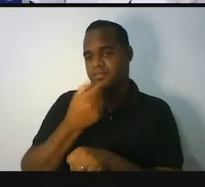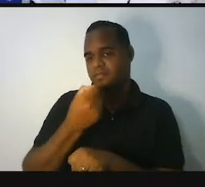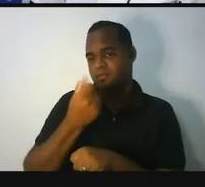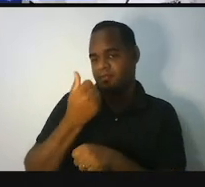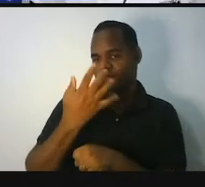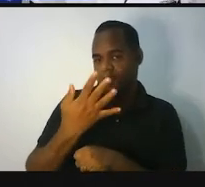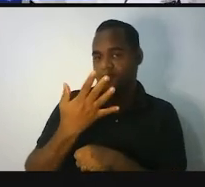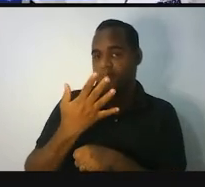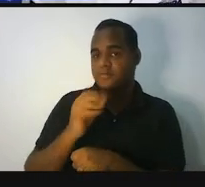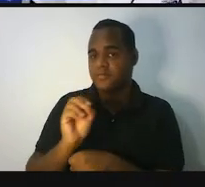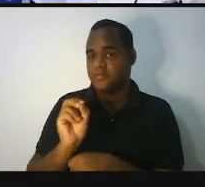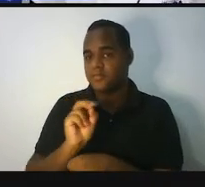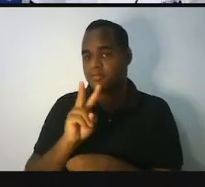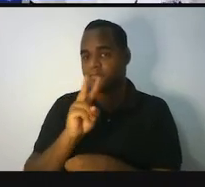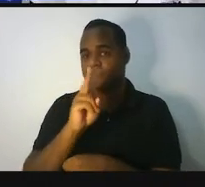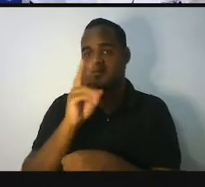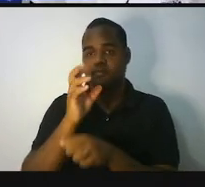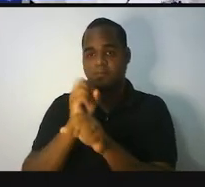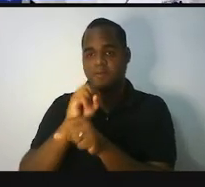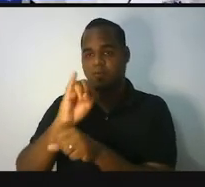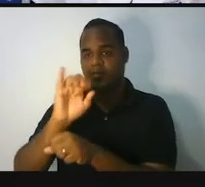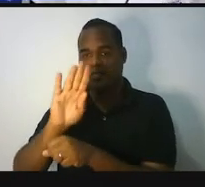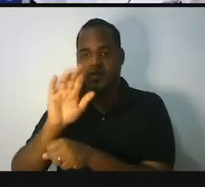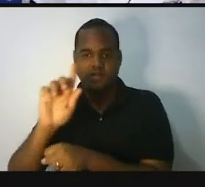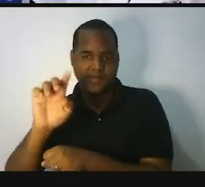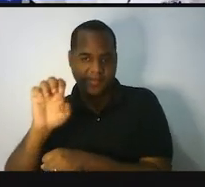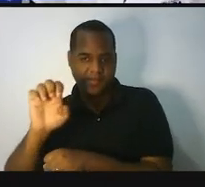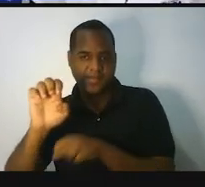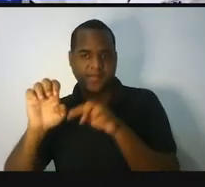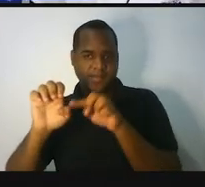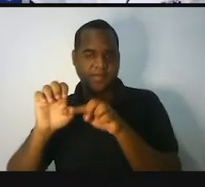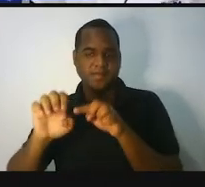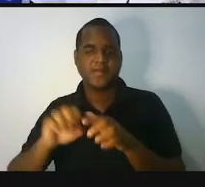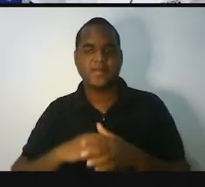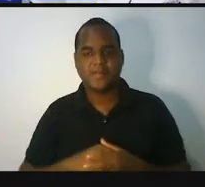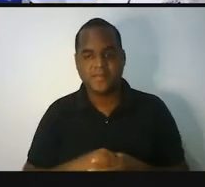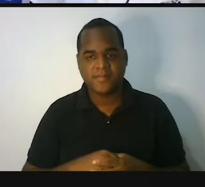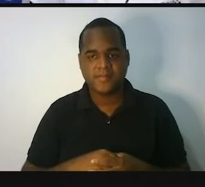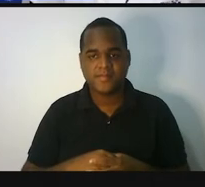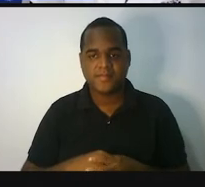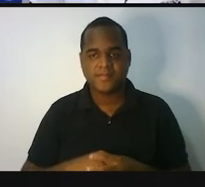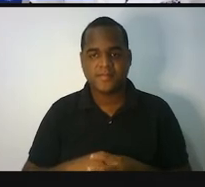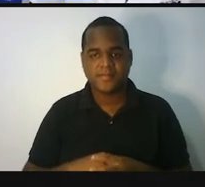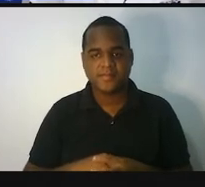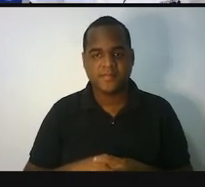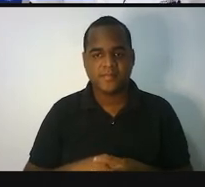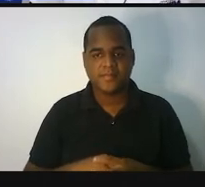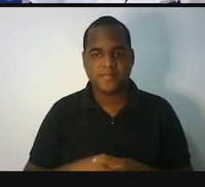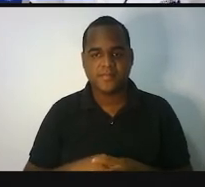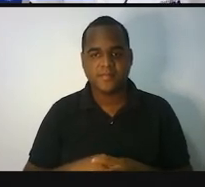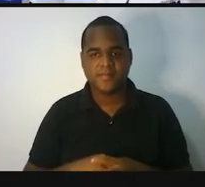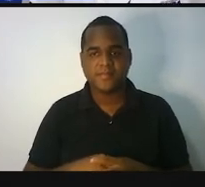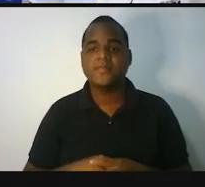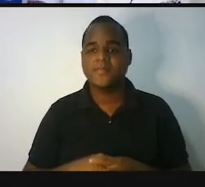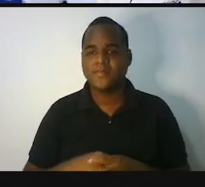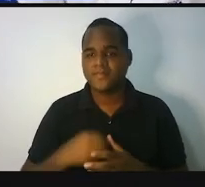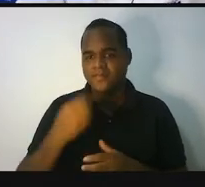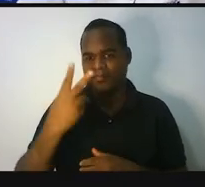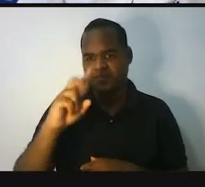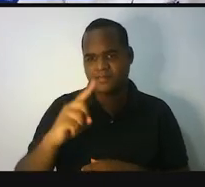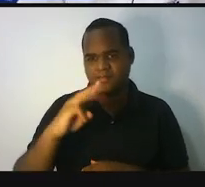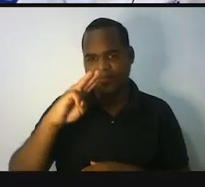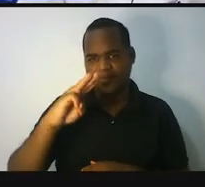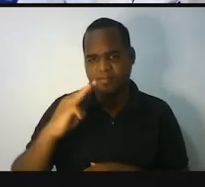valor populacional, segundo o IBGE, o Instituto Brasileiro de Geografia e Estatística, de 2